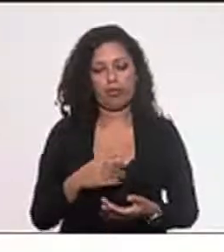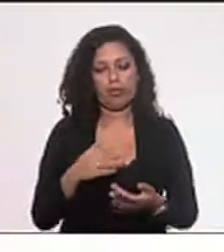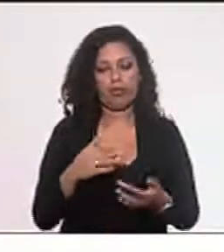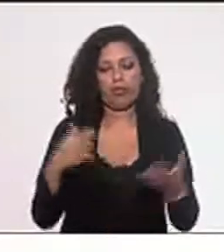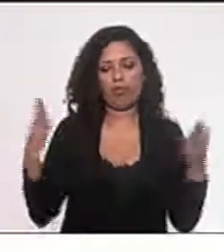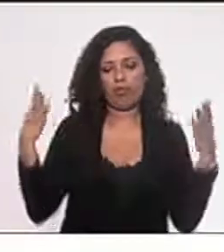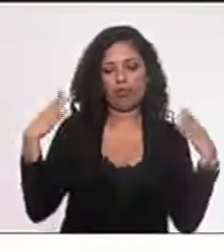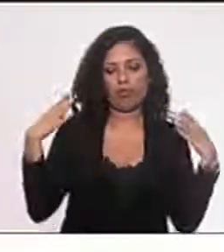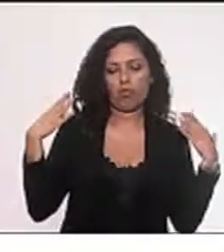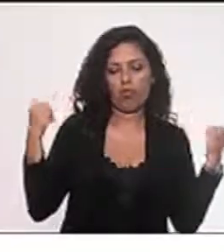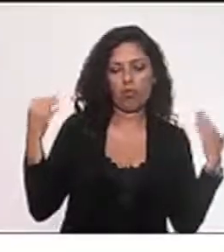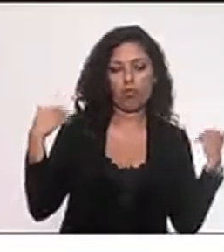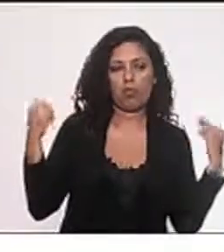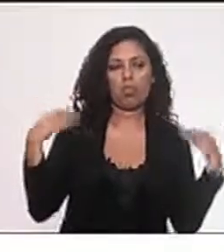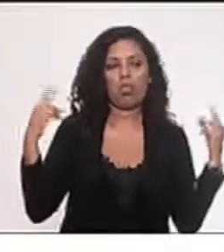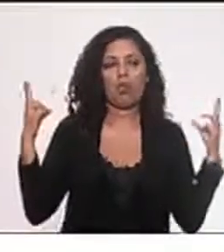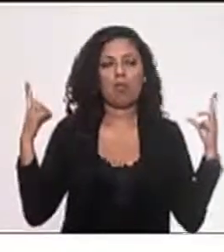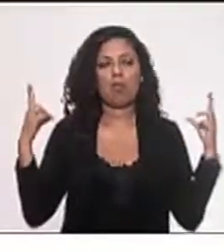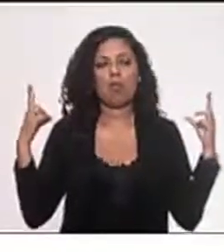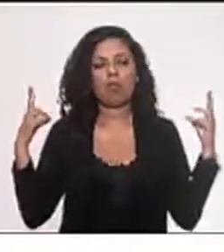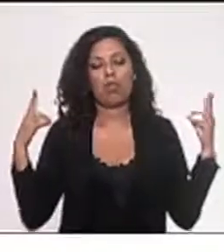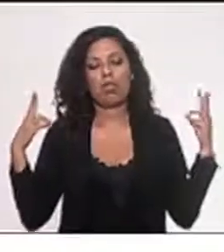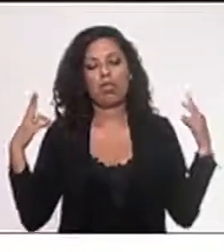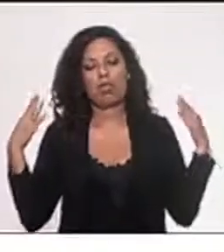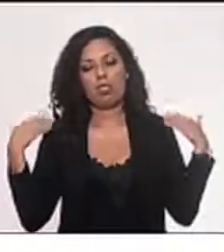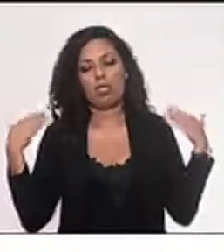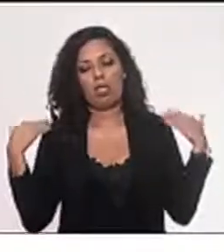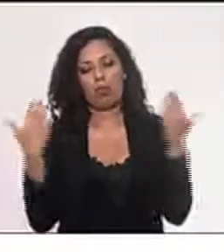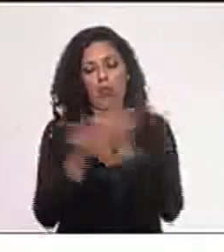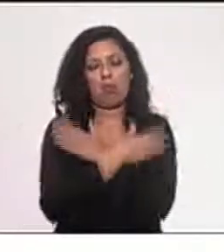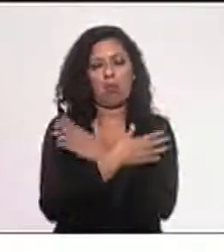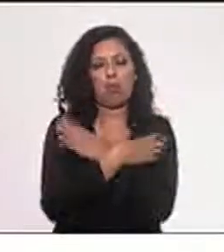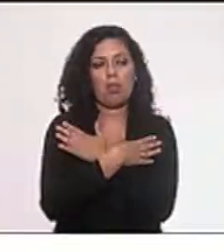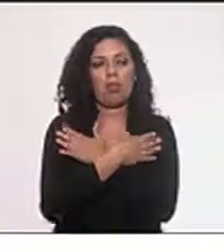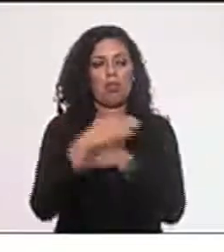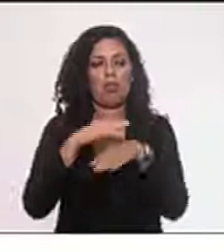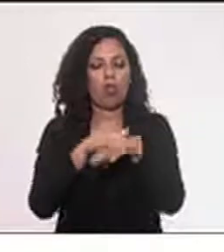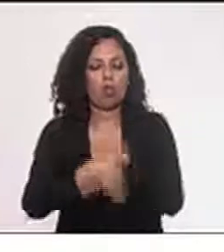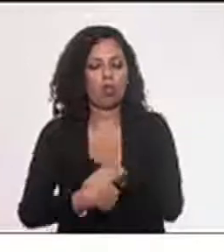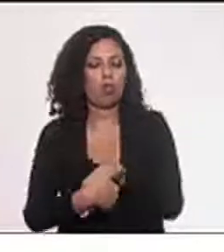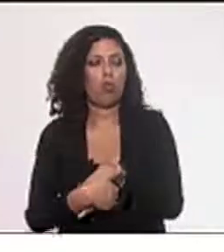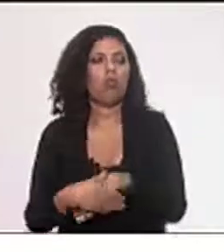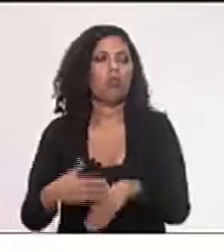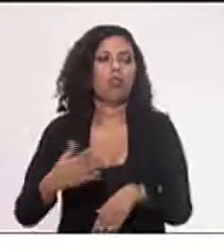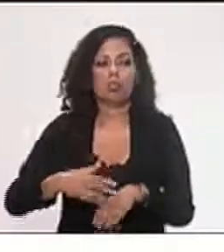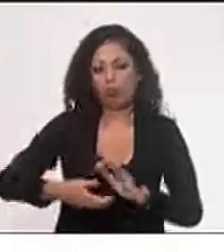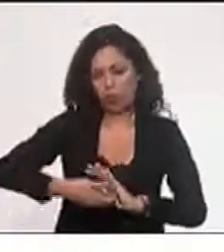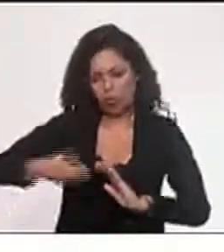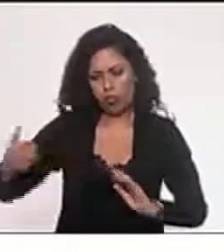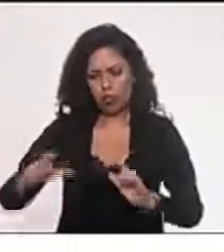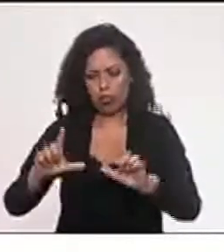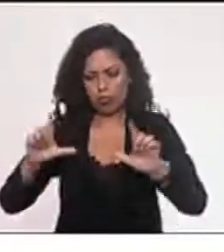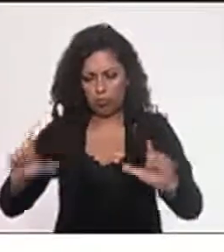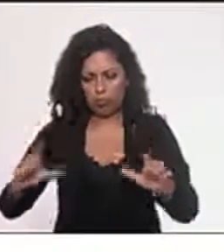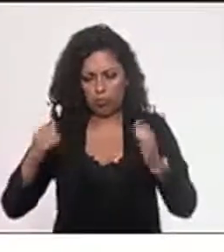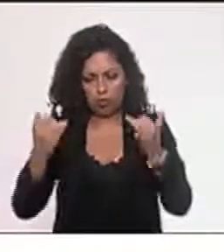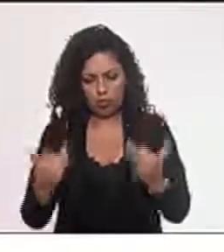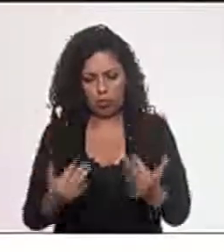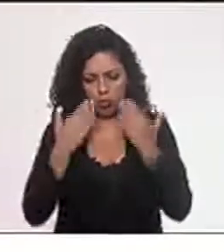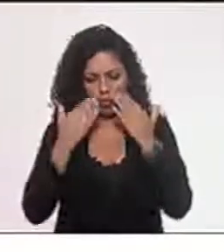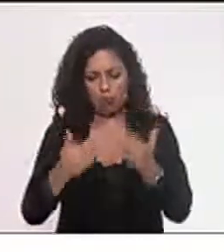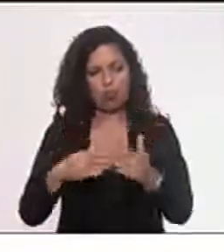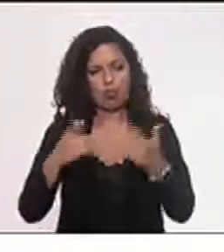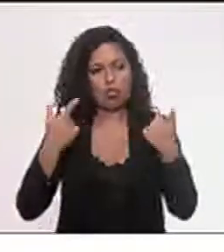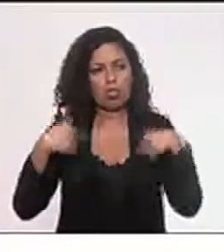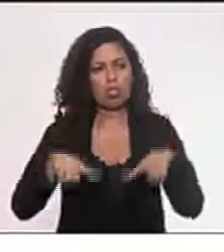feriado, à noite, enfim, quem não estiver no exercício do mandato, ele pode tirar a placa perfeitamente. Tira a